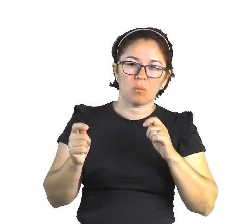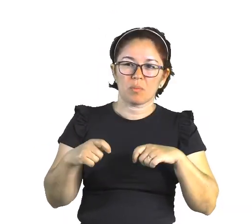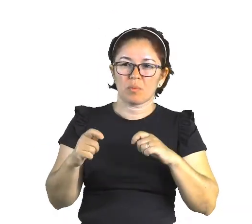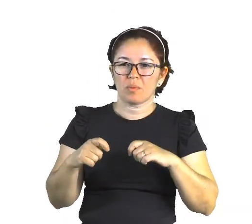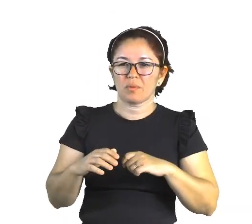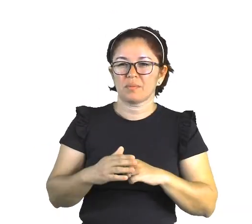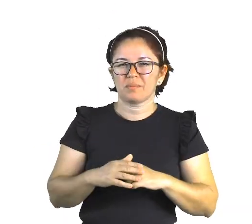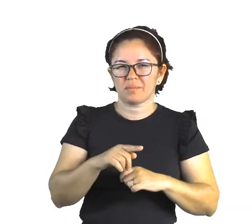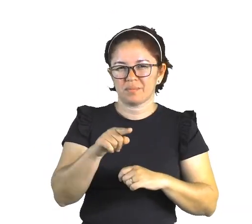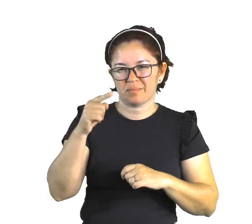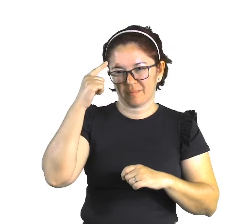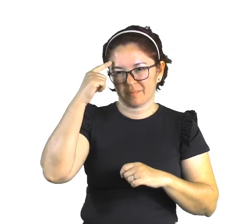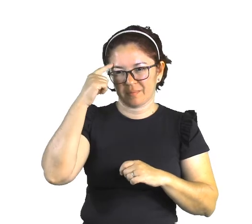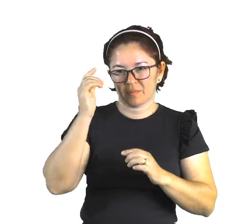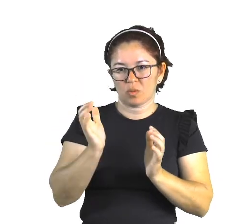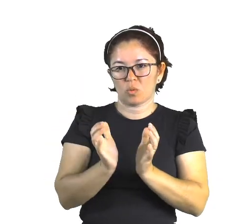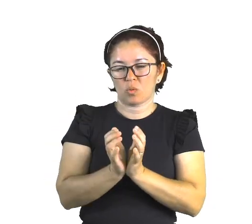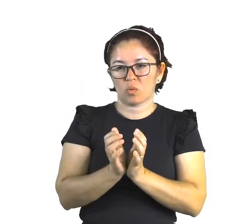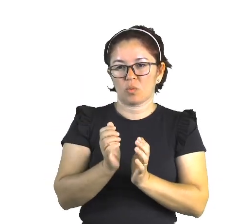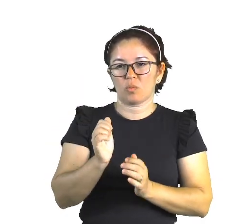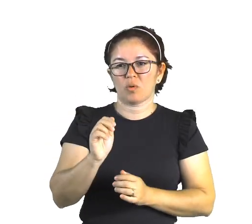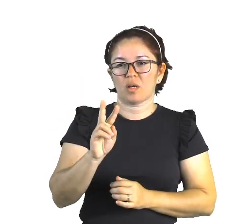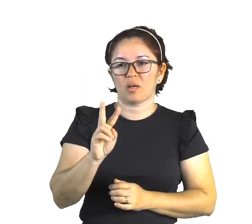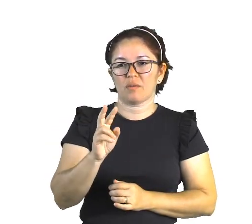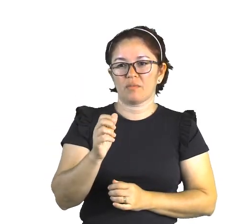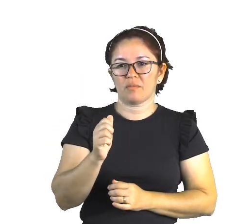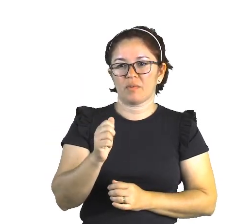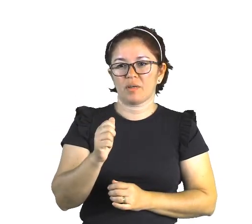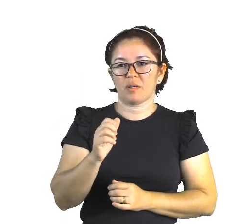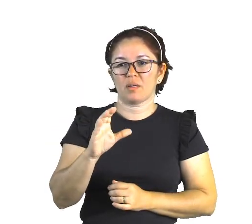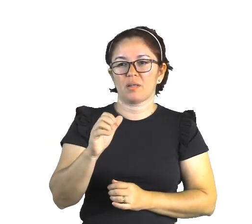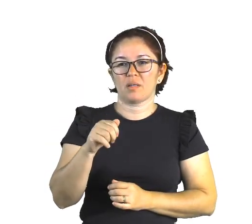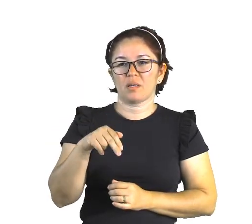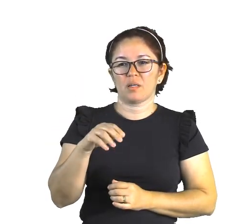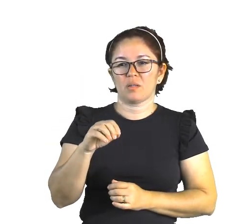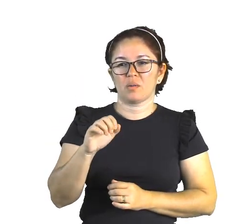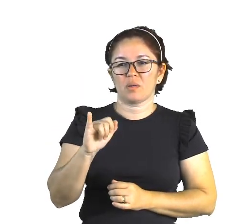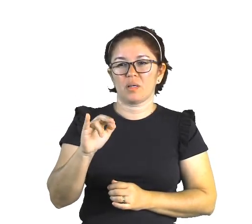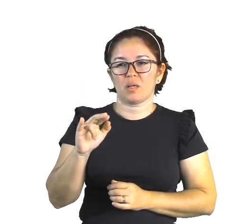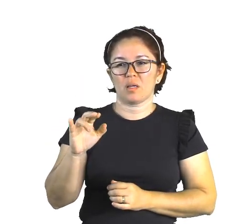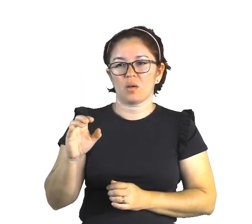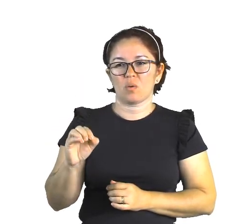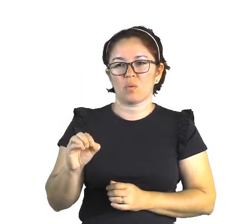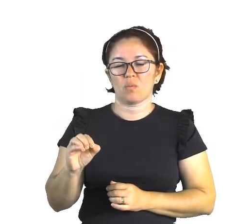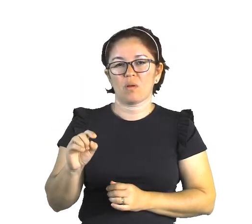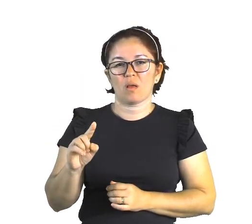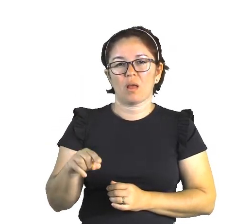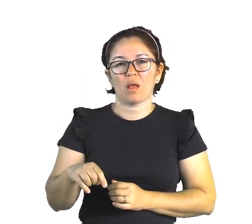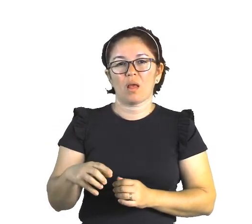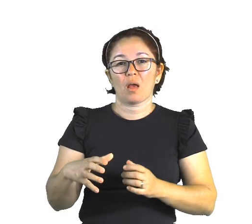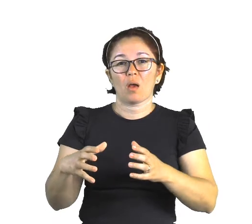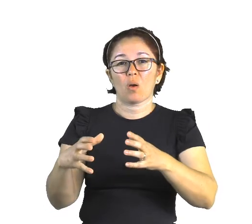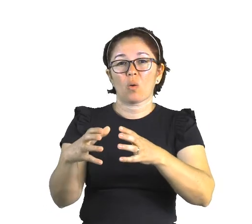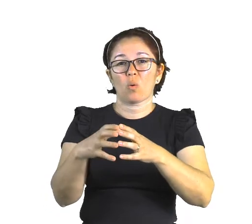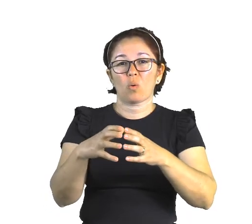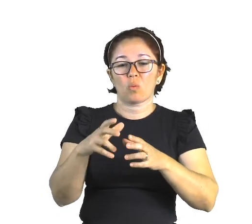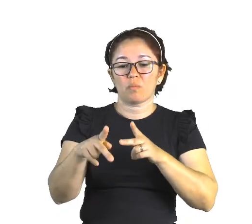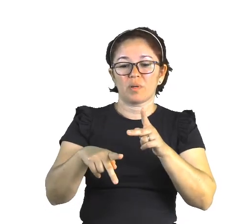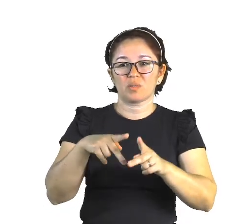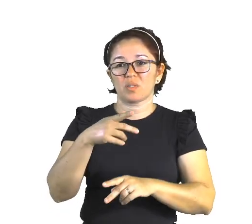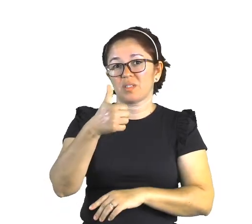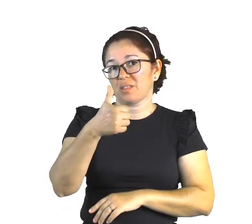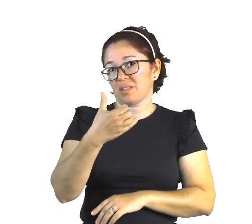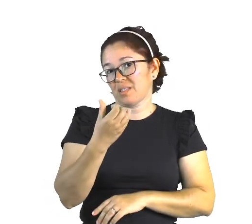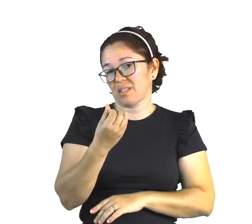Nós temos no Tocantins apenas 16 membros da tribo ava ca noeiro. Talvez esse número possa ter crescido. Mas os ava ca noeiro,